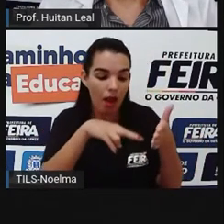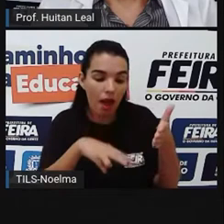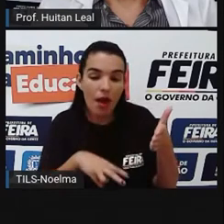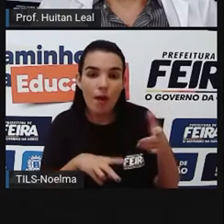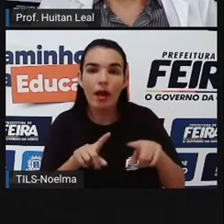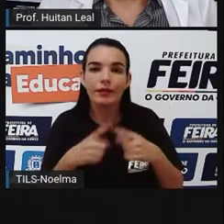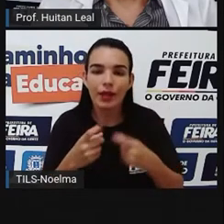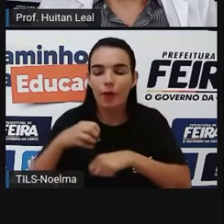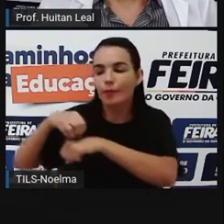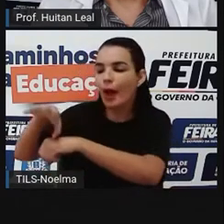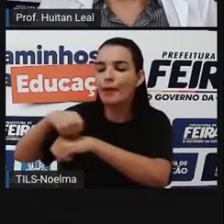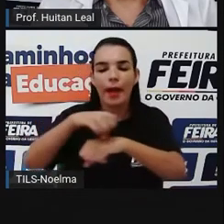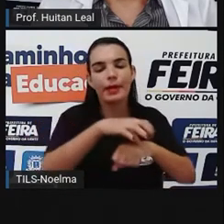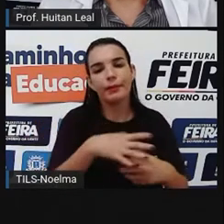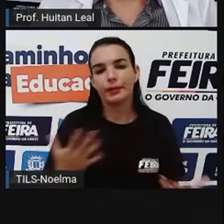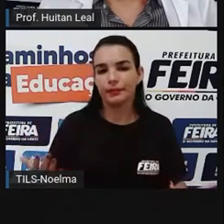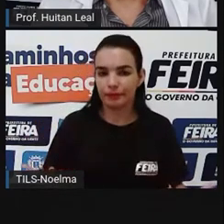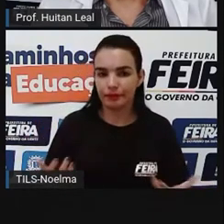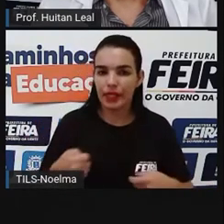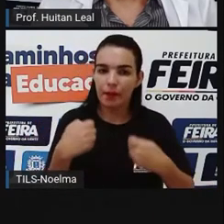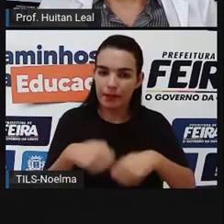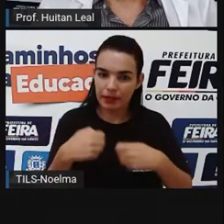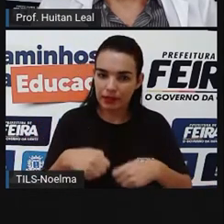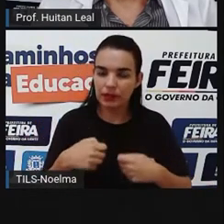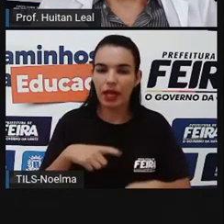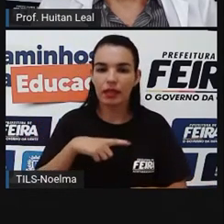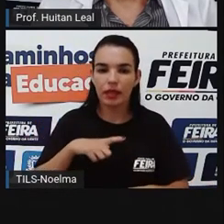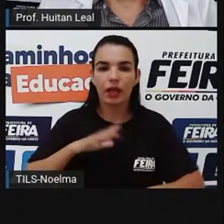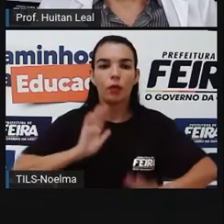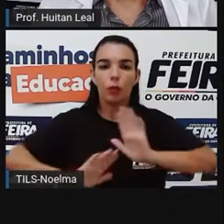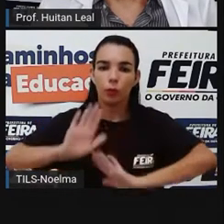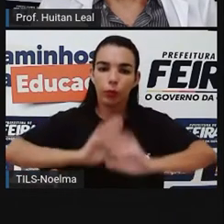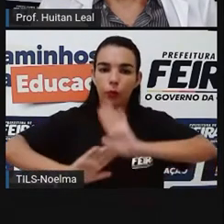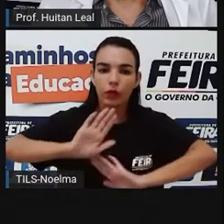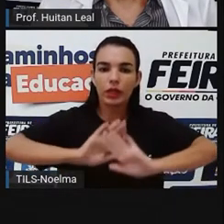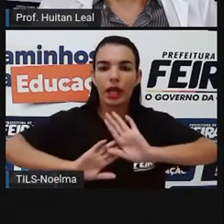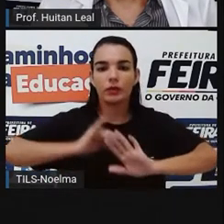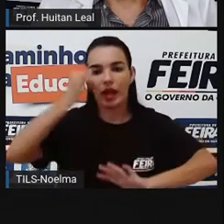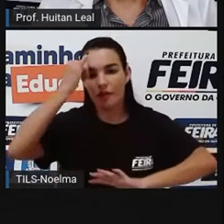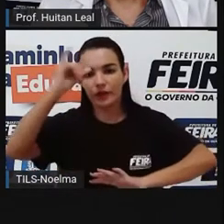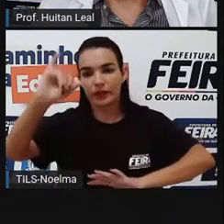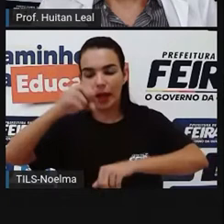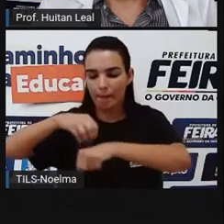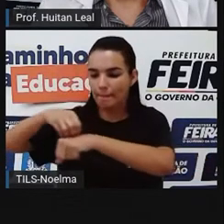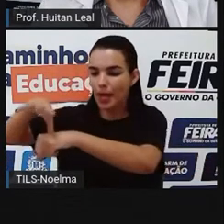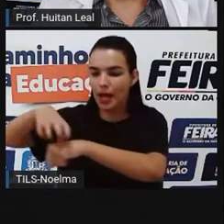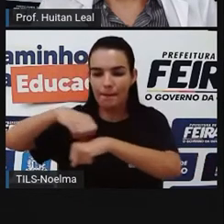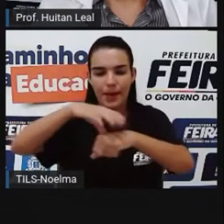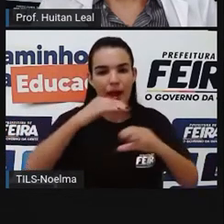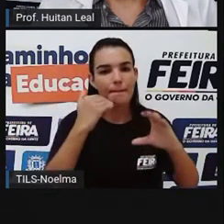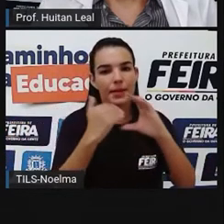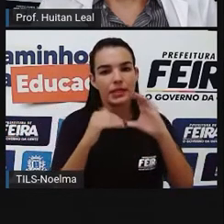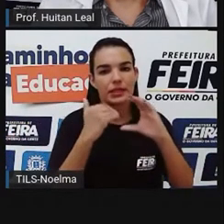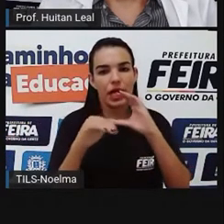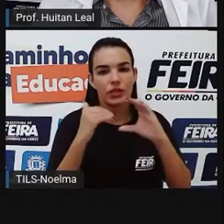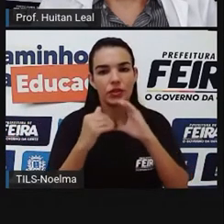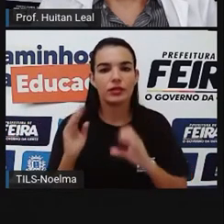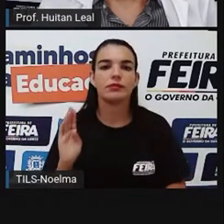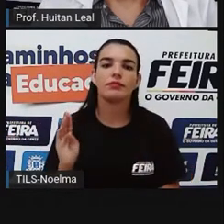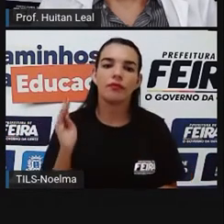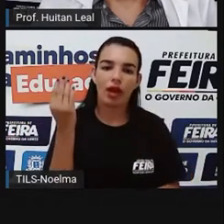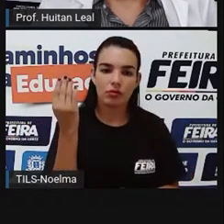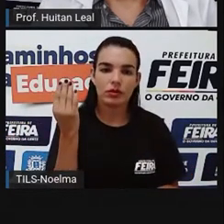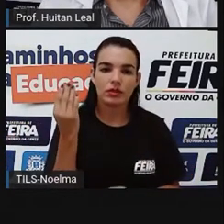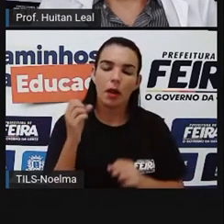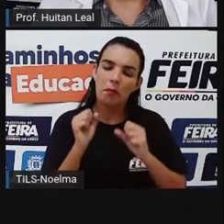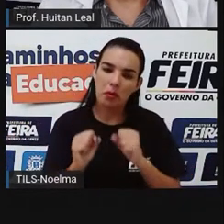isso, você pode prejudicar outras pessoas. E como já disse, até empresas pode se prejudicar pessoas